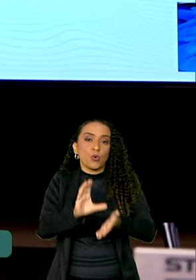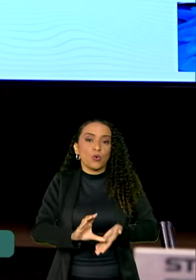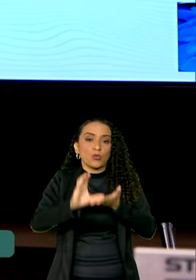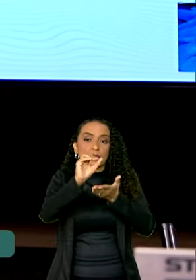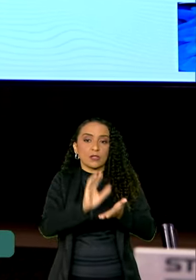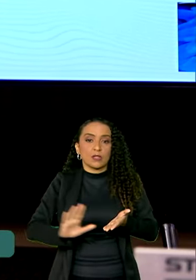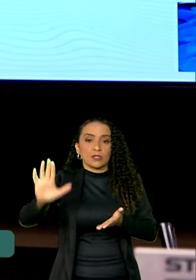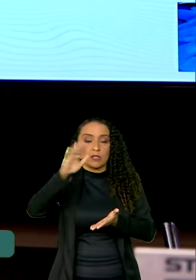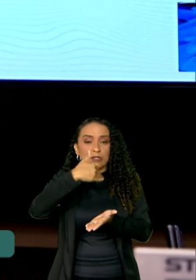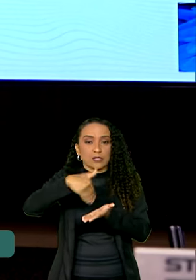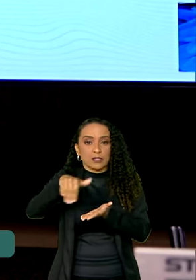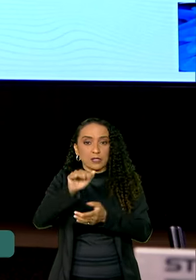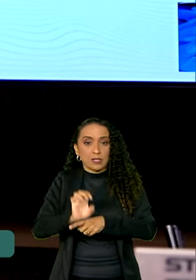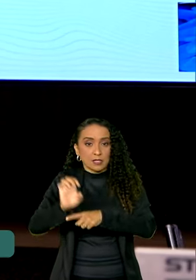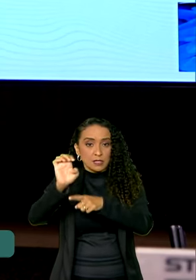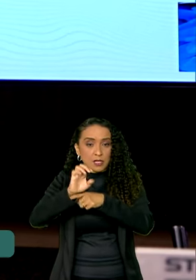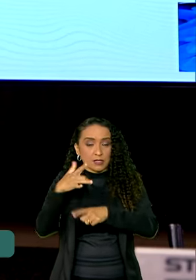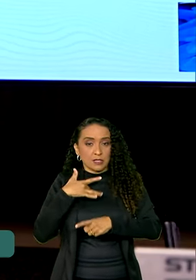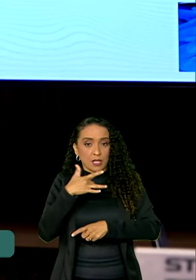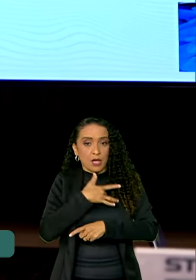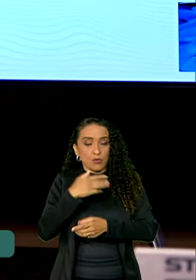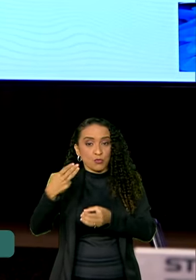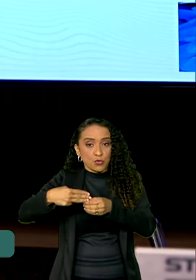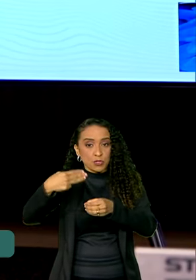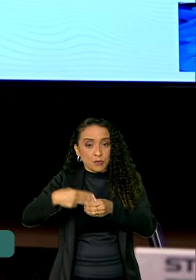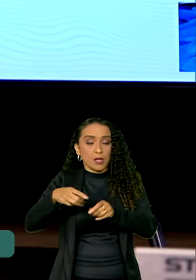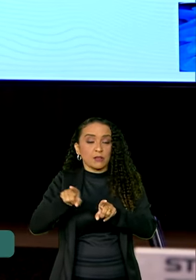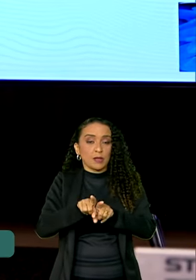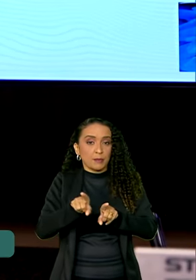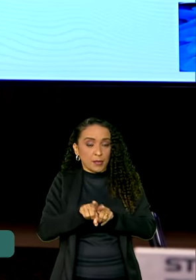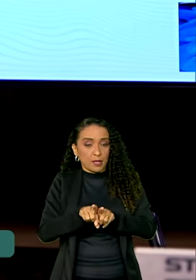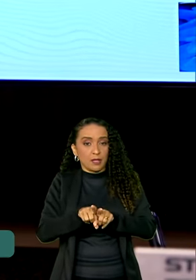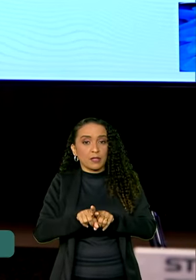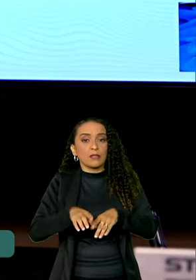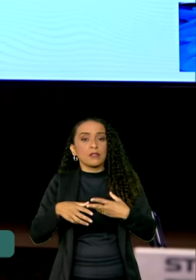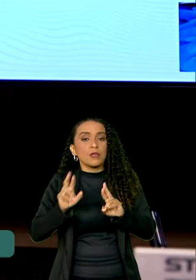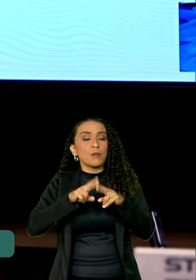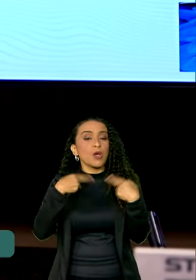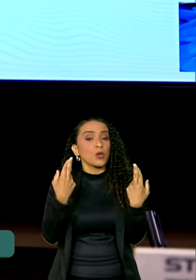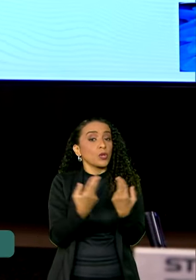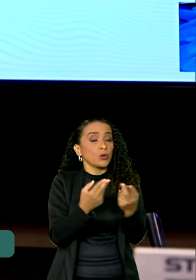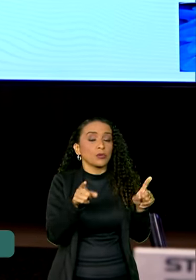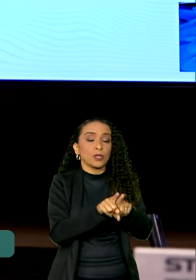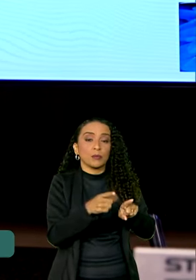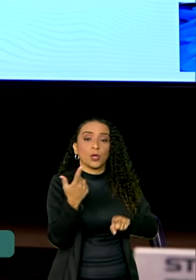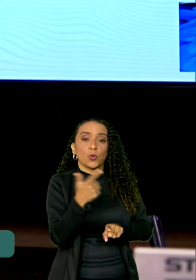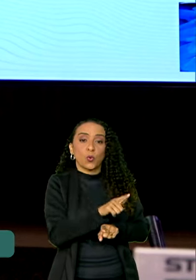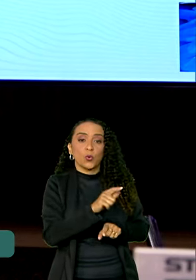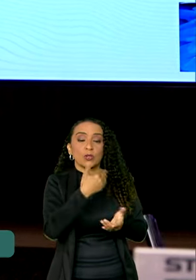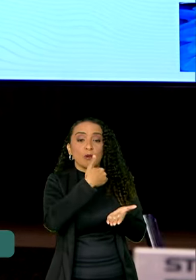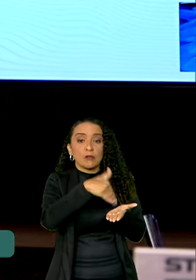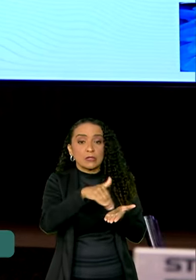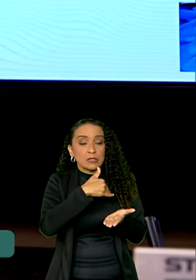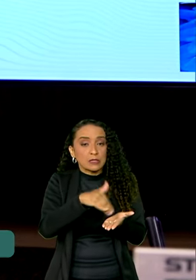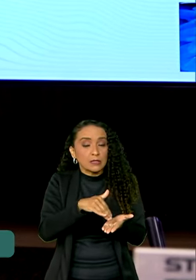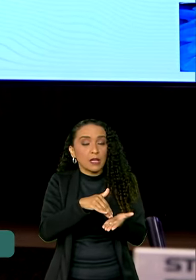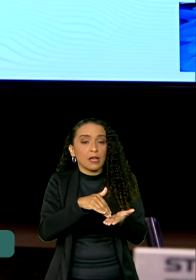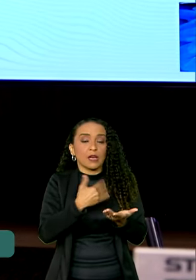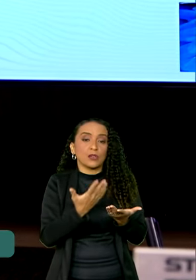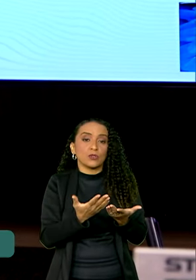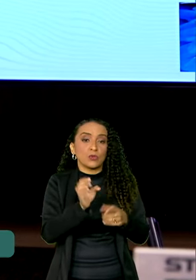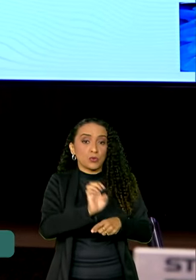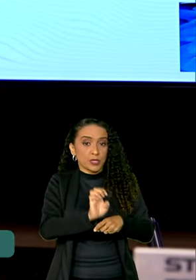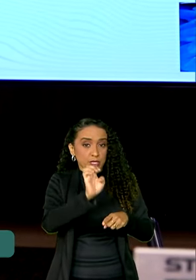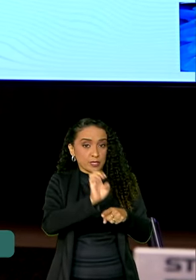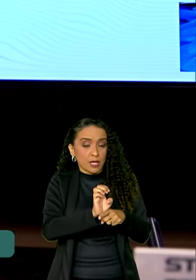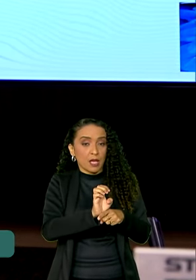Nacional de Secretários Estaduais de Saúde e Municipais de Saúde e uma reunião também com secretários dos